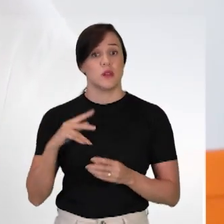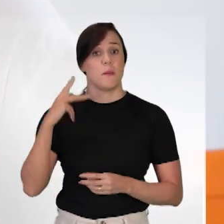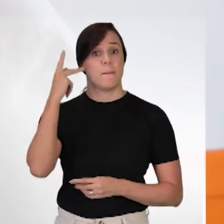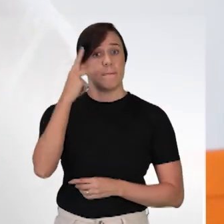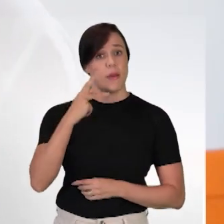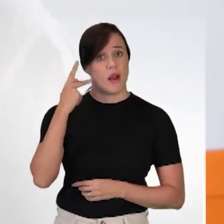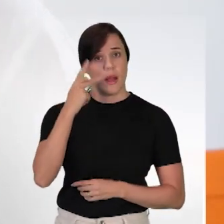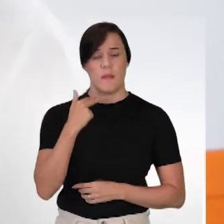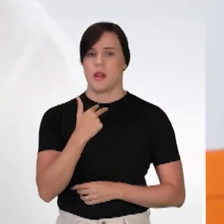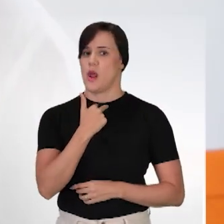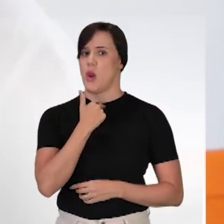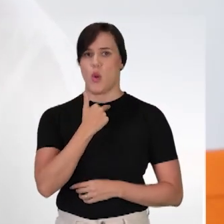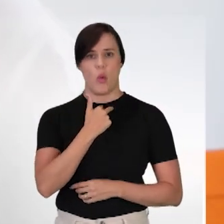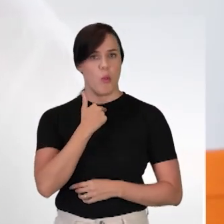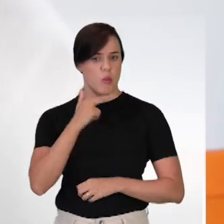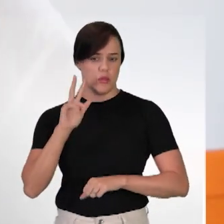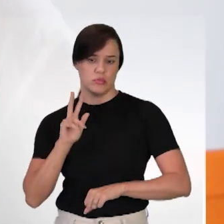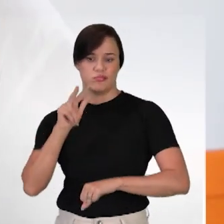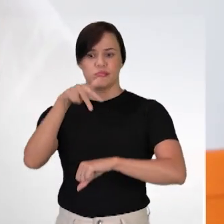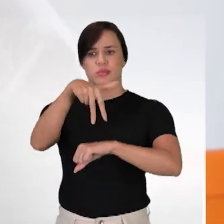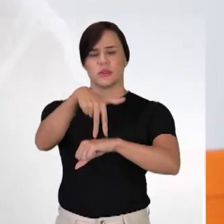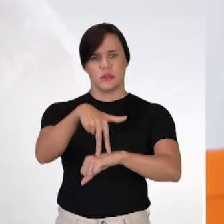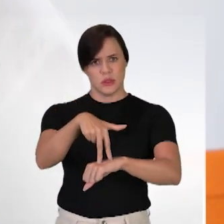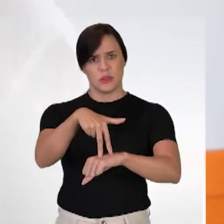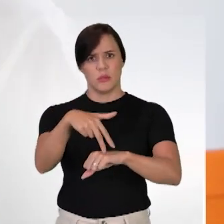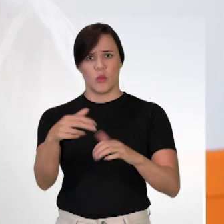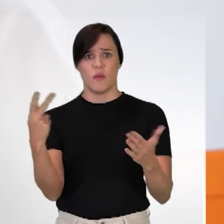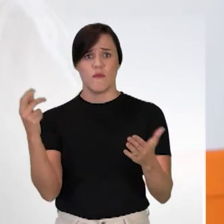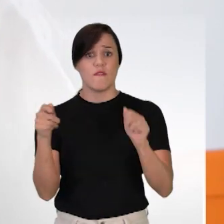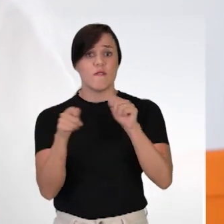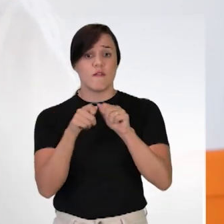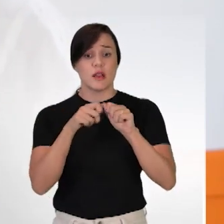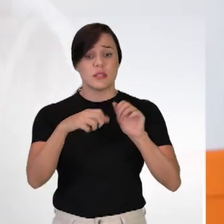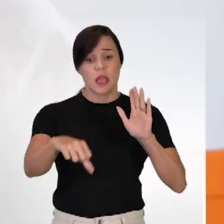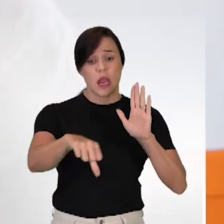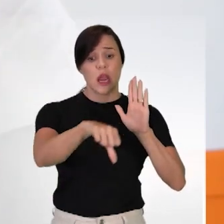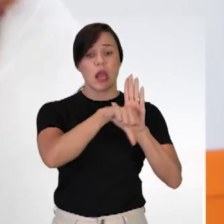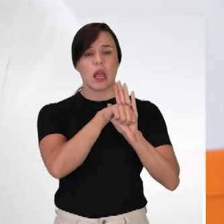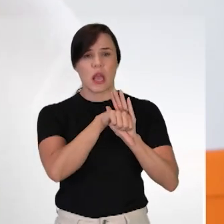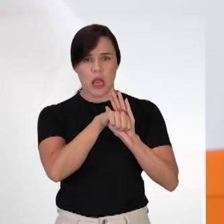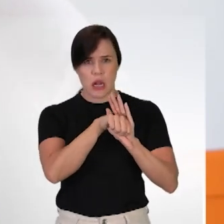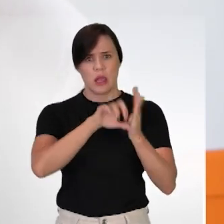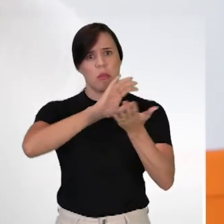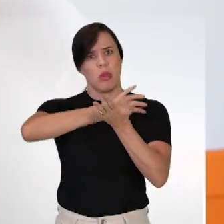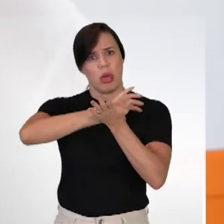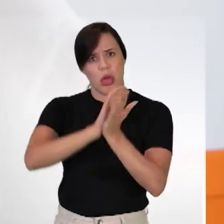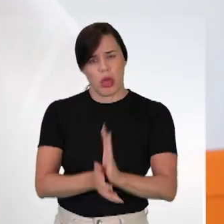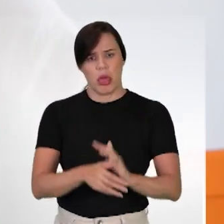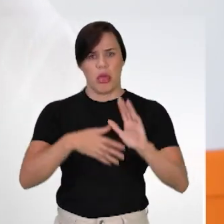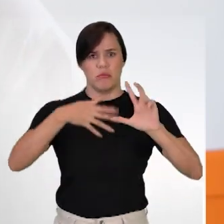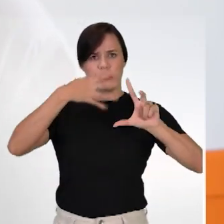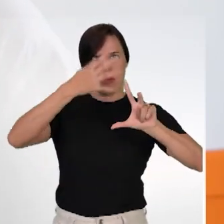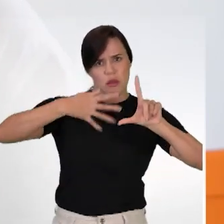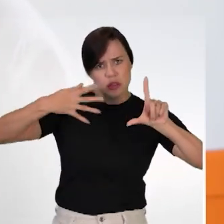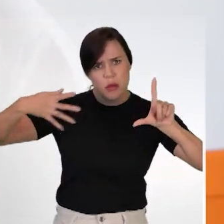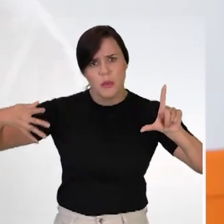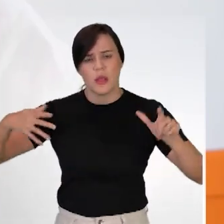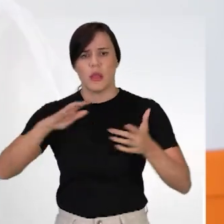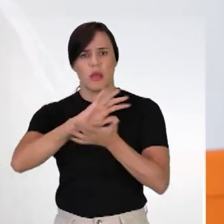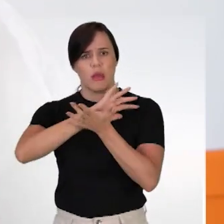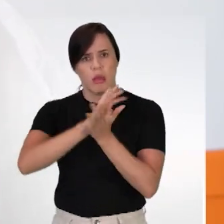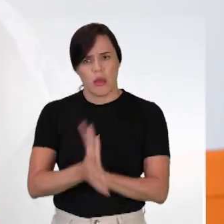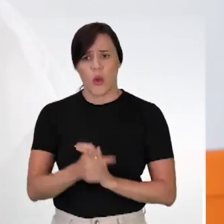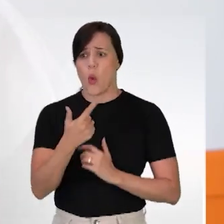parlamentar não pode ocupar a tribuna para cometer crimes de transfobia, de LGBT e a mais fobia,